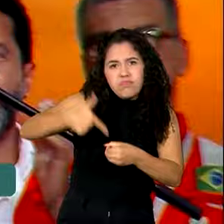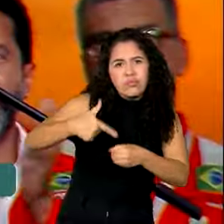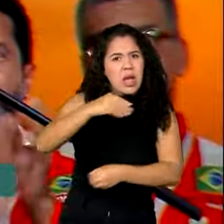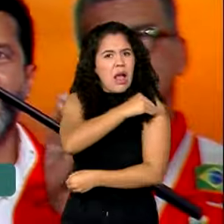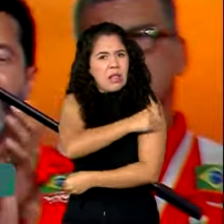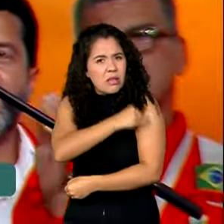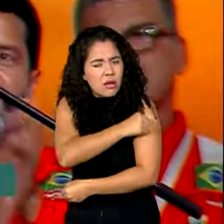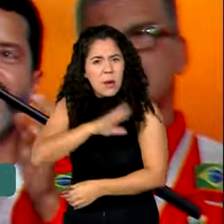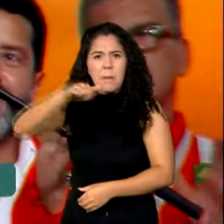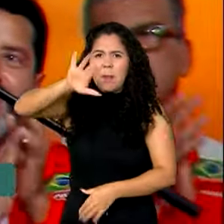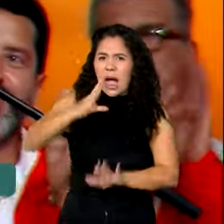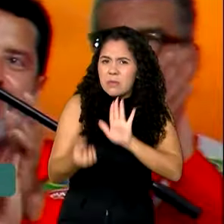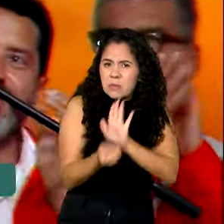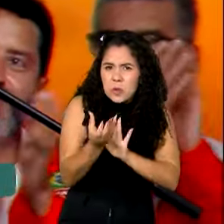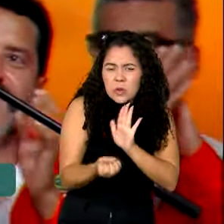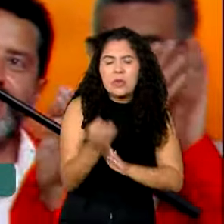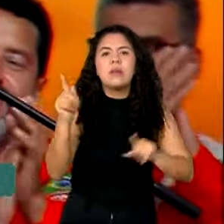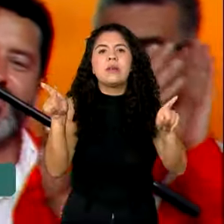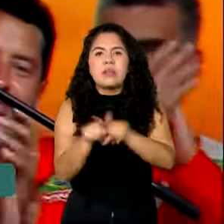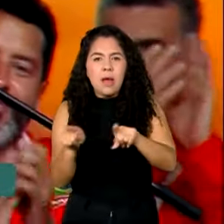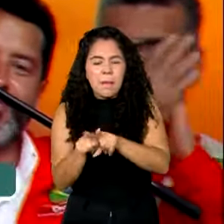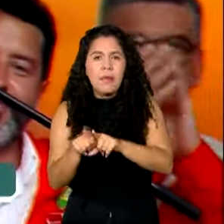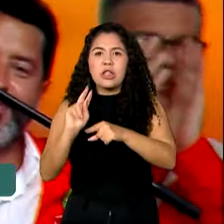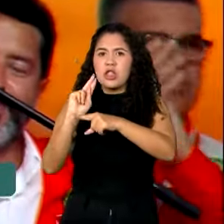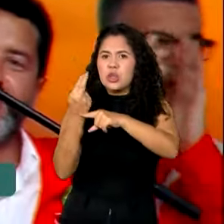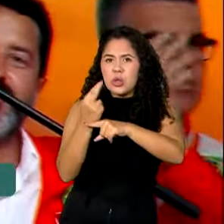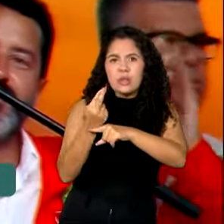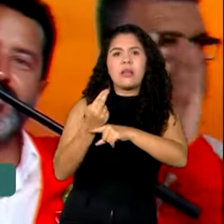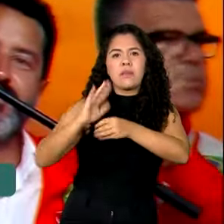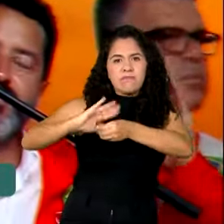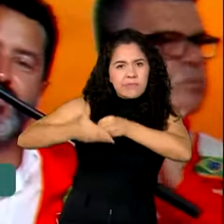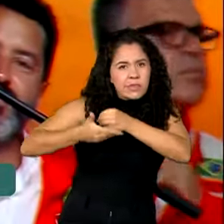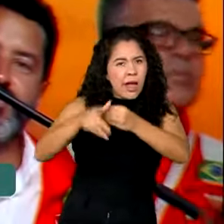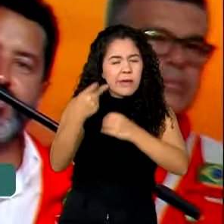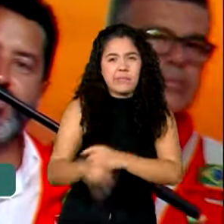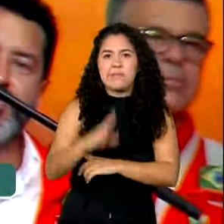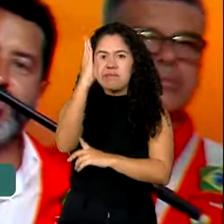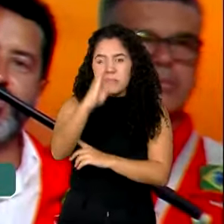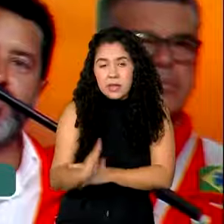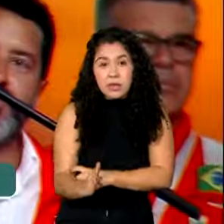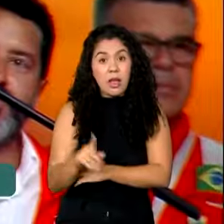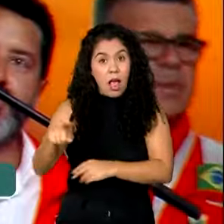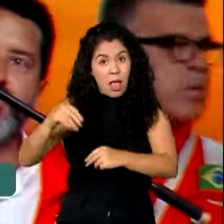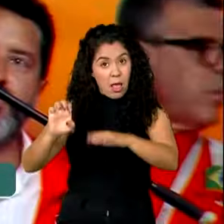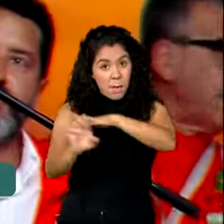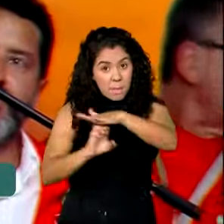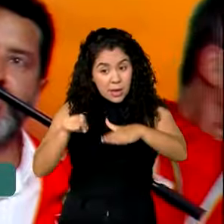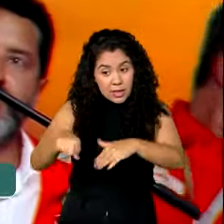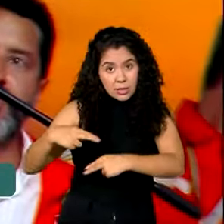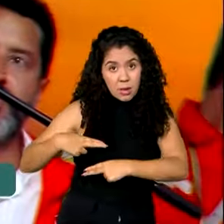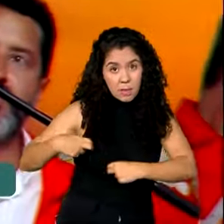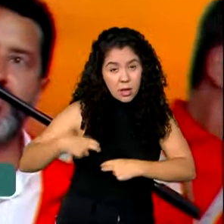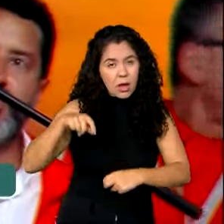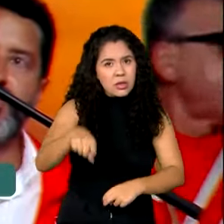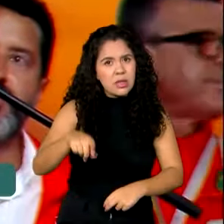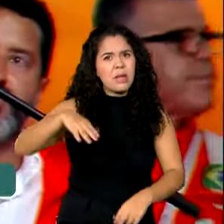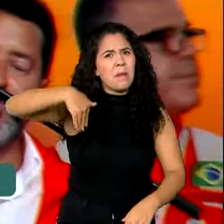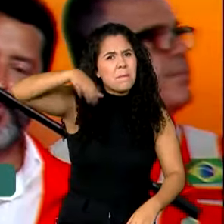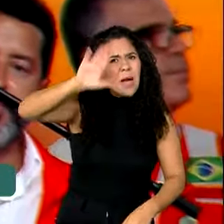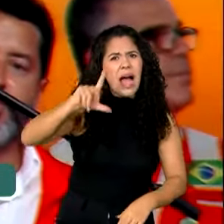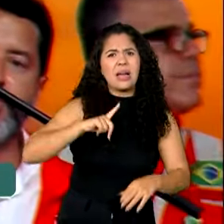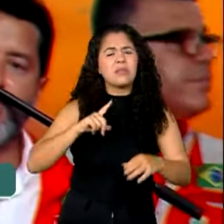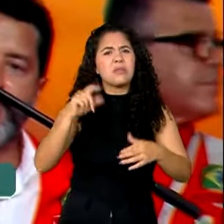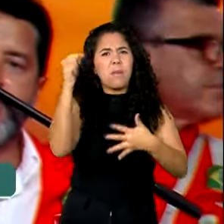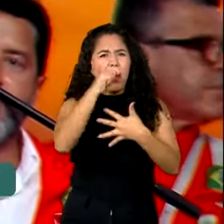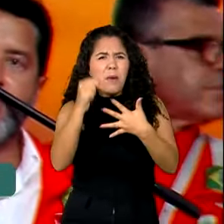será a maior produtora de hidrogênio verde deste país. A Petrobras, ela é mais do que uma indústria de óleo e de